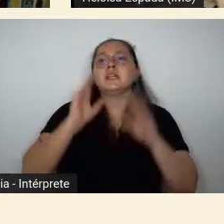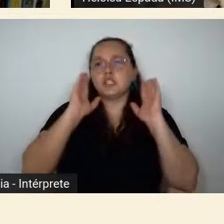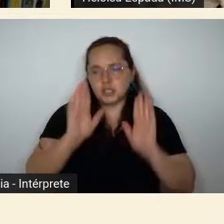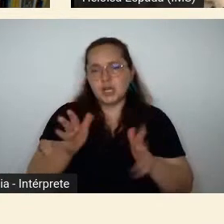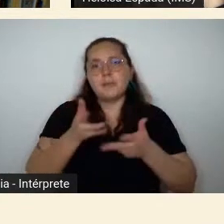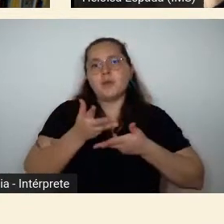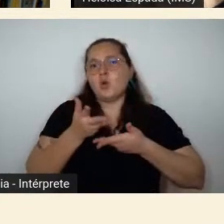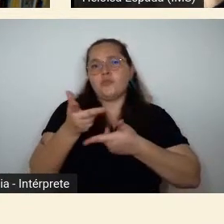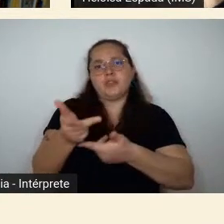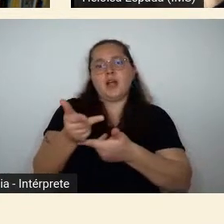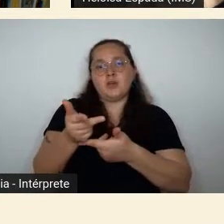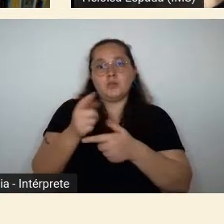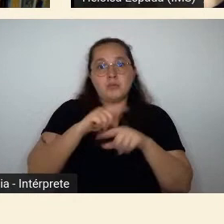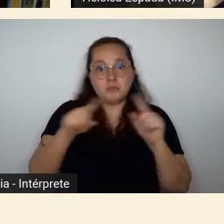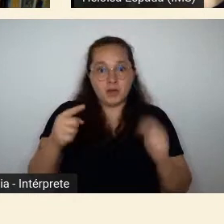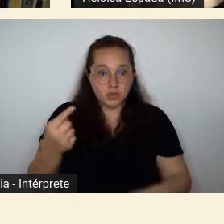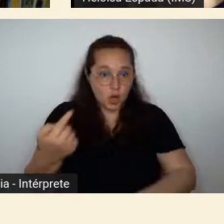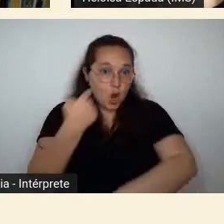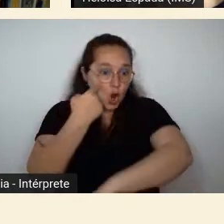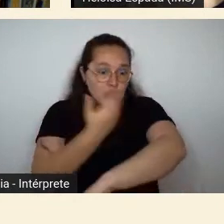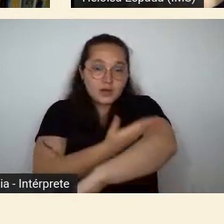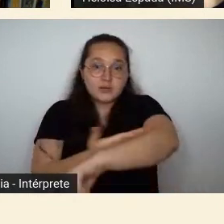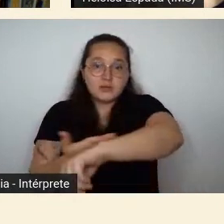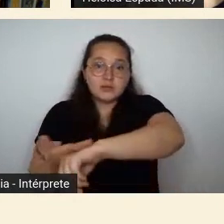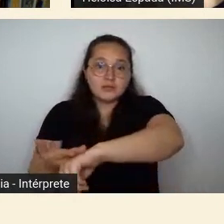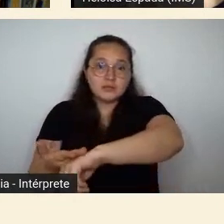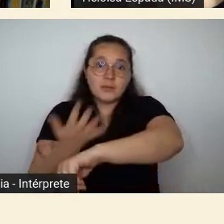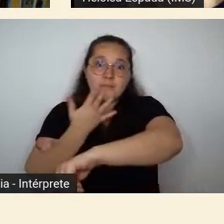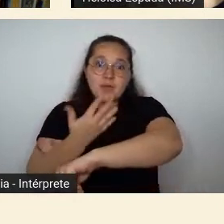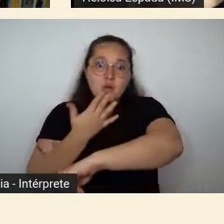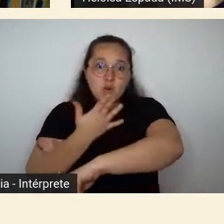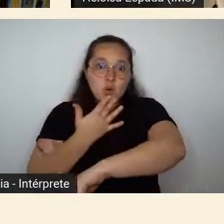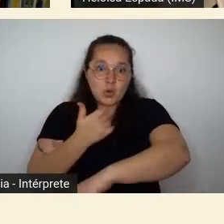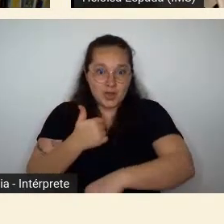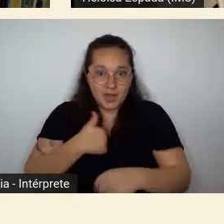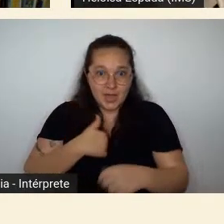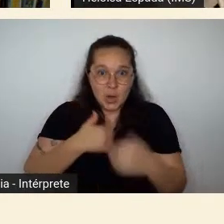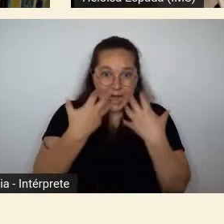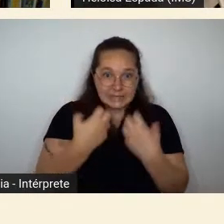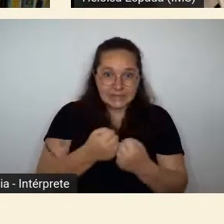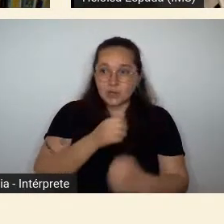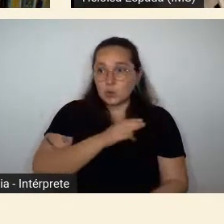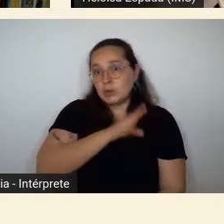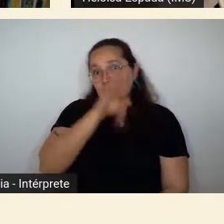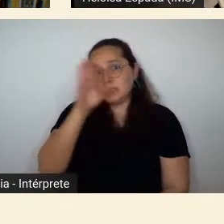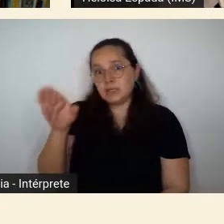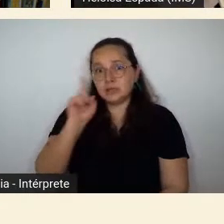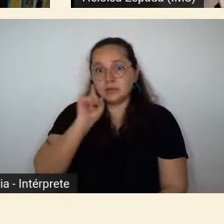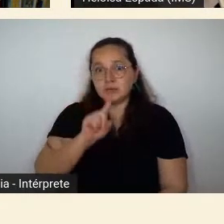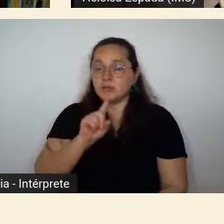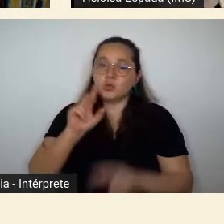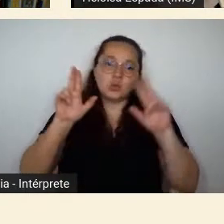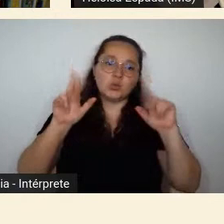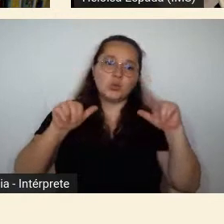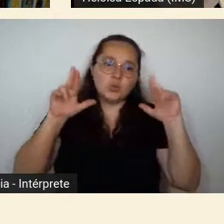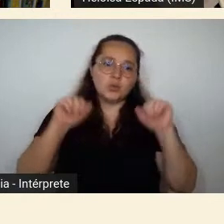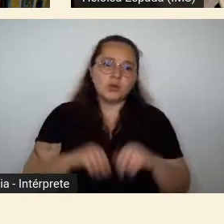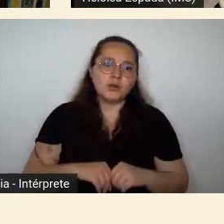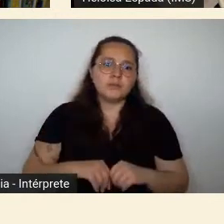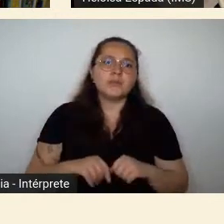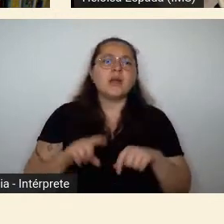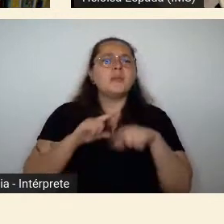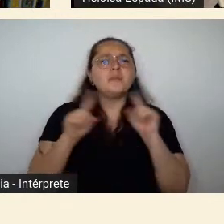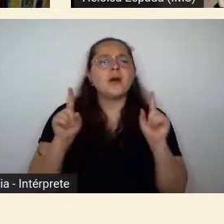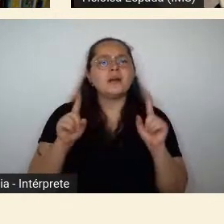mas você está vendo a minha cor de pele eu não aceitaria ir para os Estados Unidos mas professora por que ele